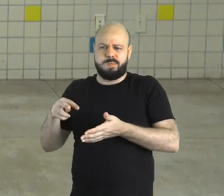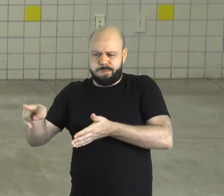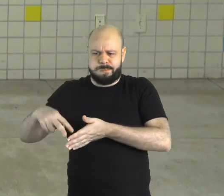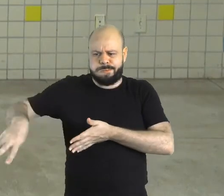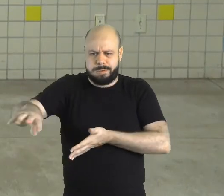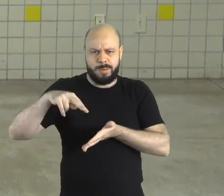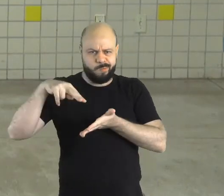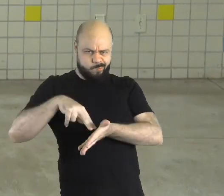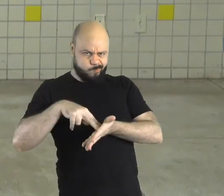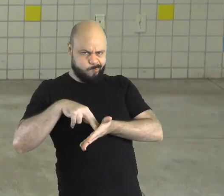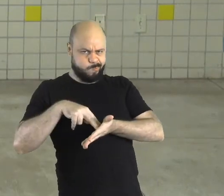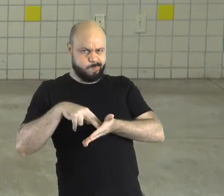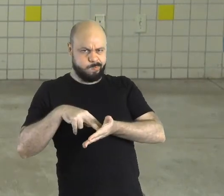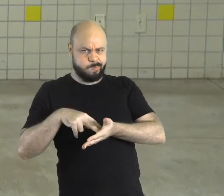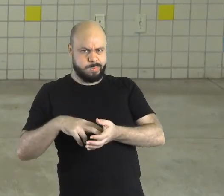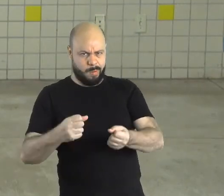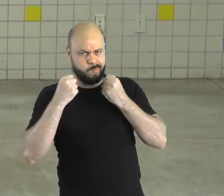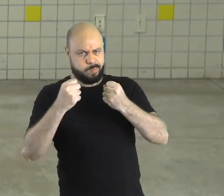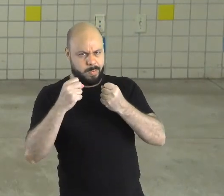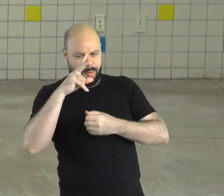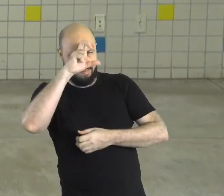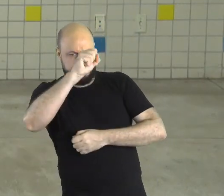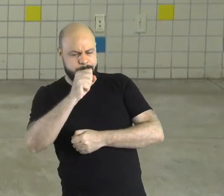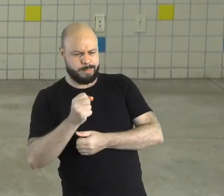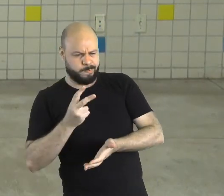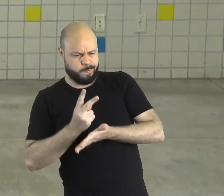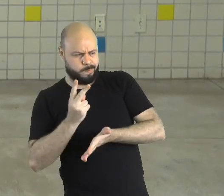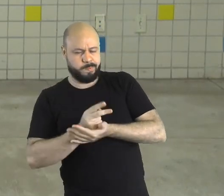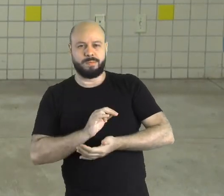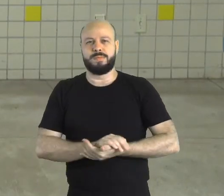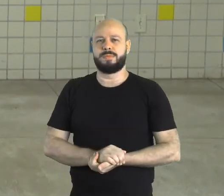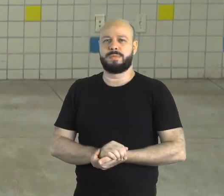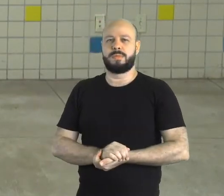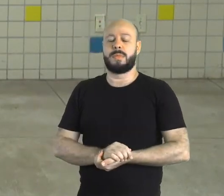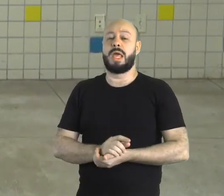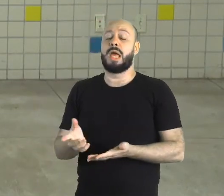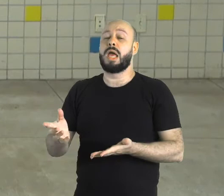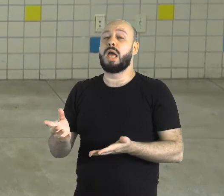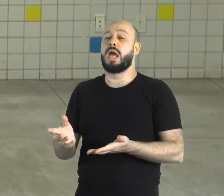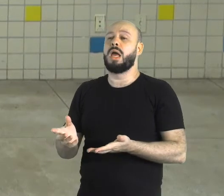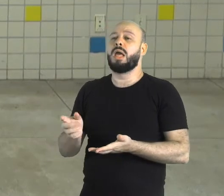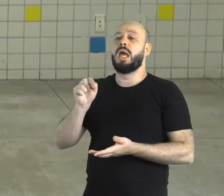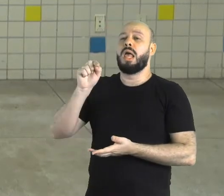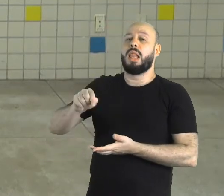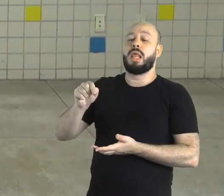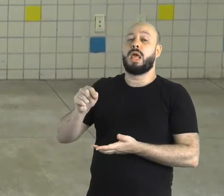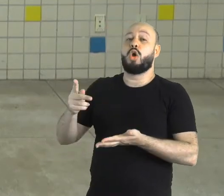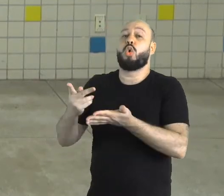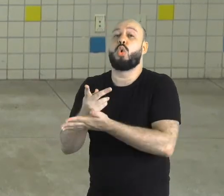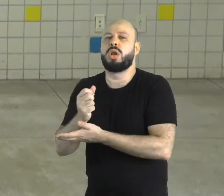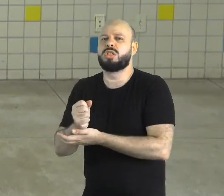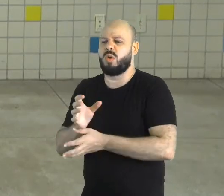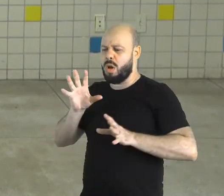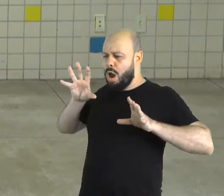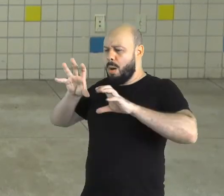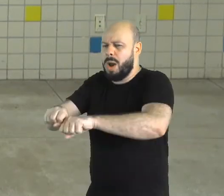bravamente, tá? Nesses quilombo dos palmares. A derrota dos quilombo dos palmares, né? Só foi possível lá no finalzinho, lá do século